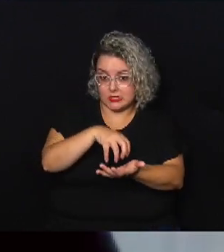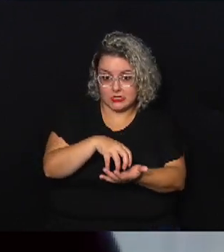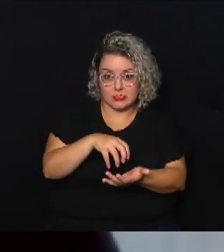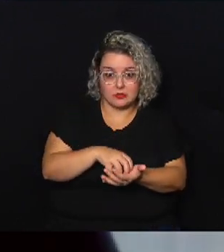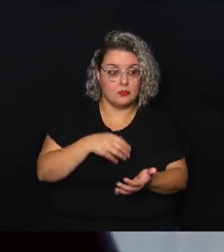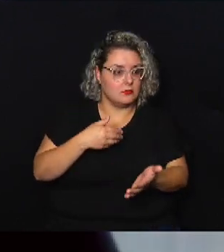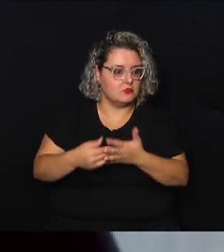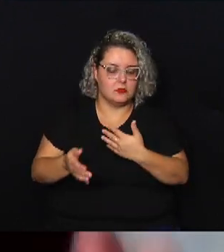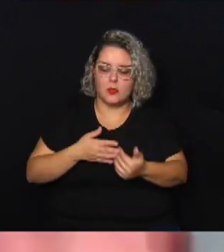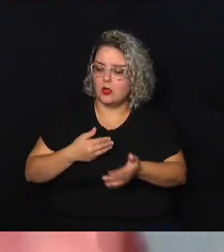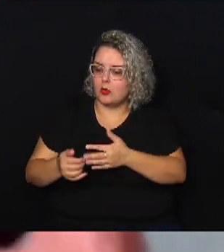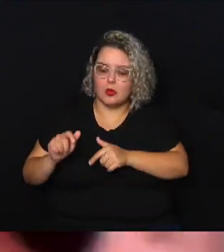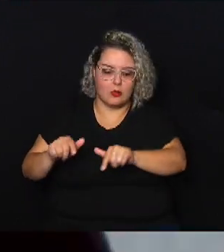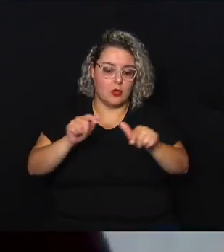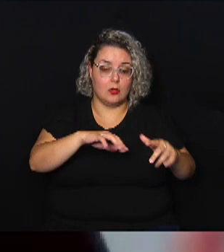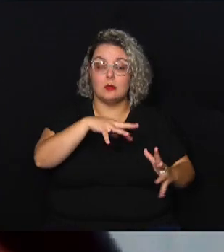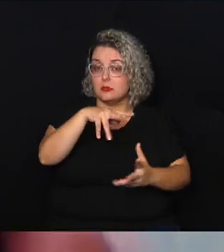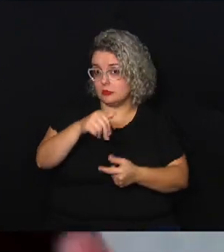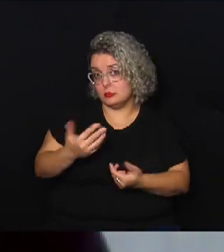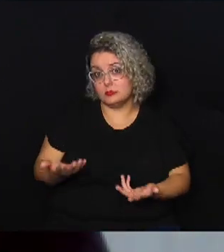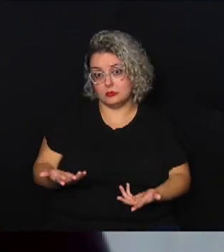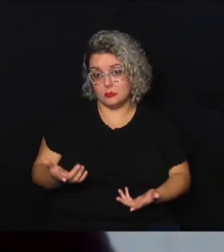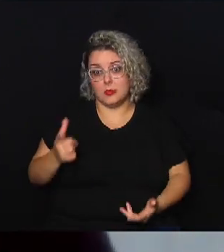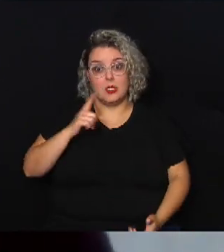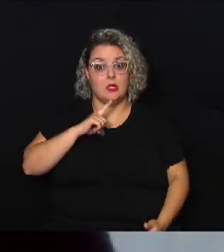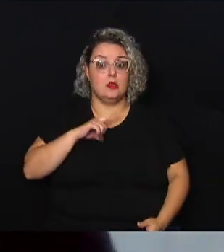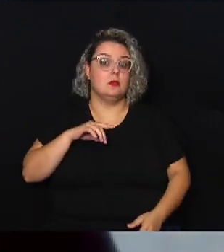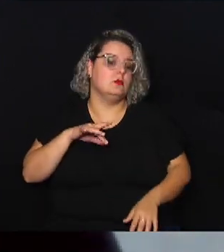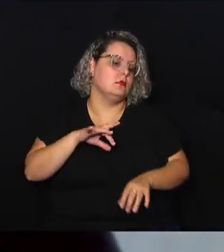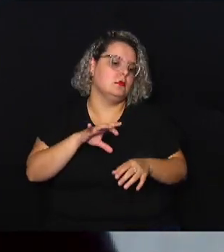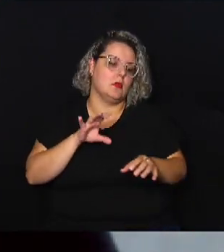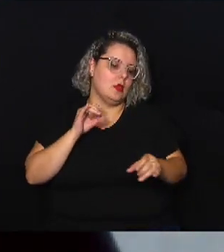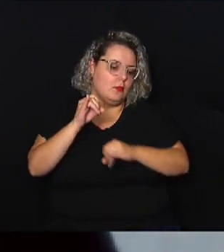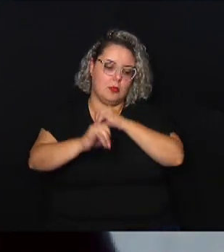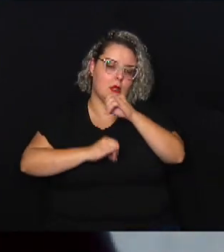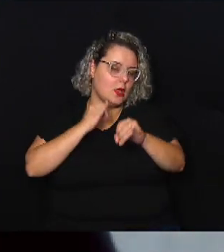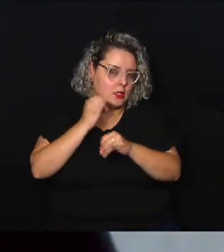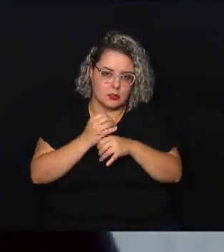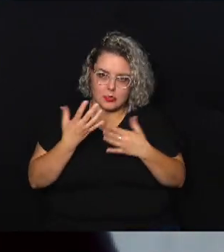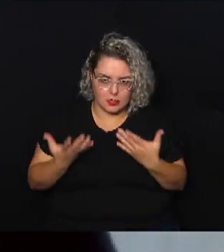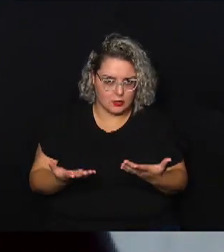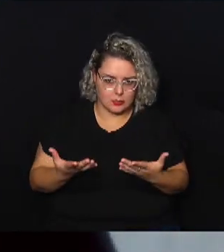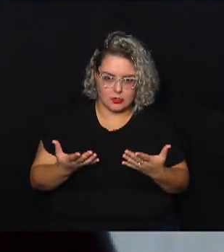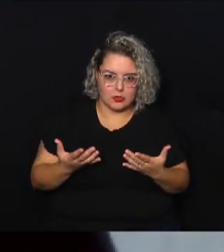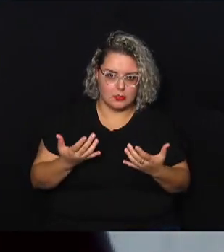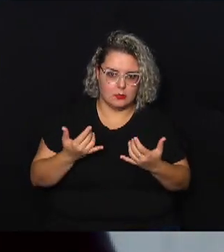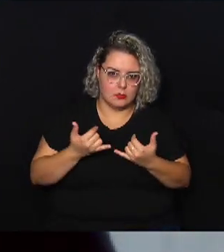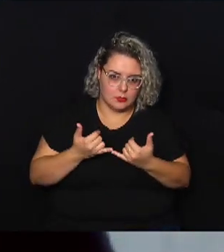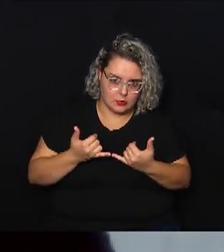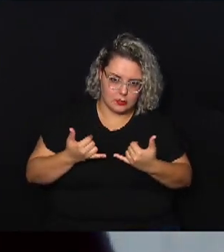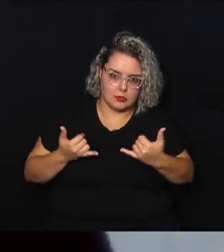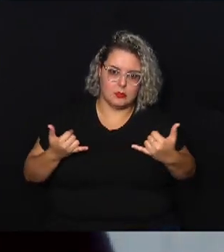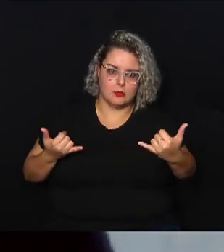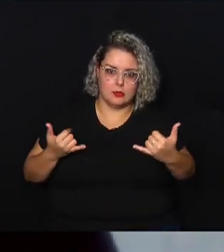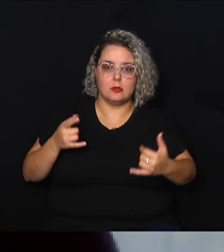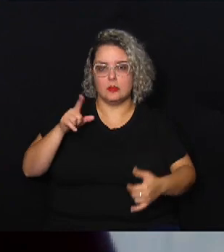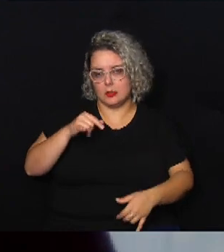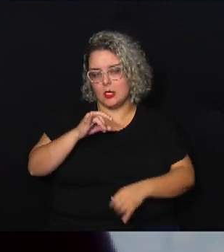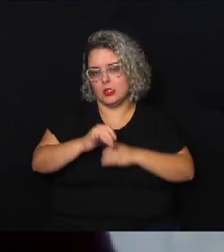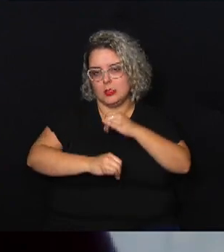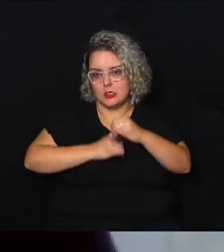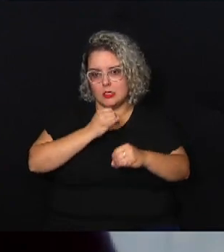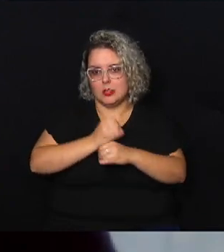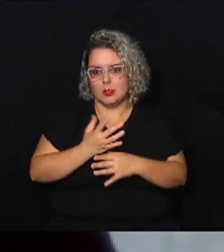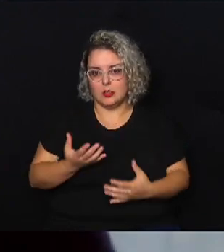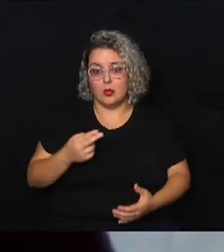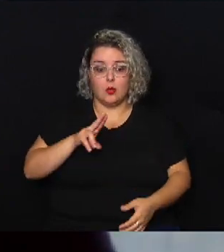qualquer lugar do mundo porque basta você ter uma conexão com o fio que seria através da internet ou